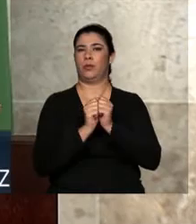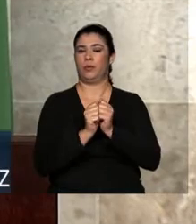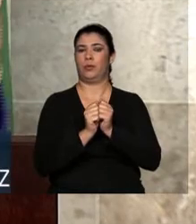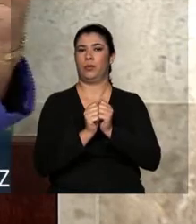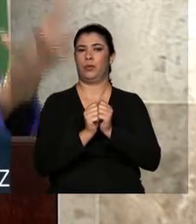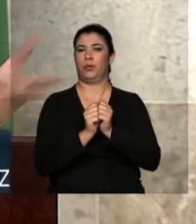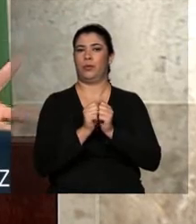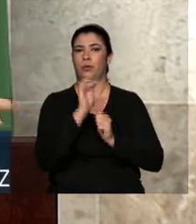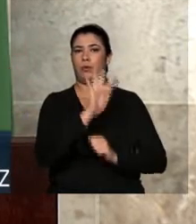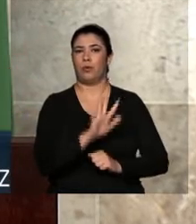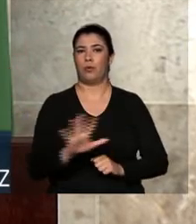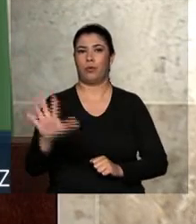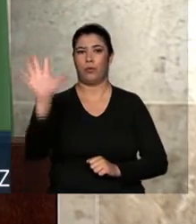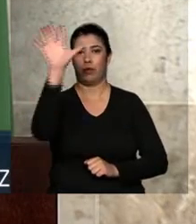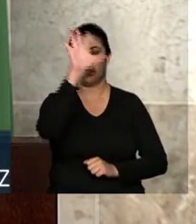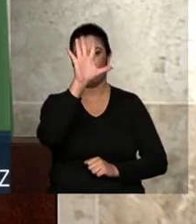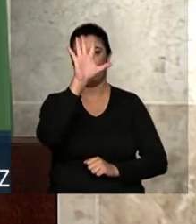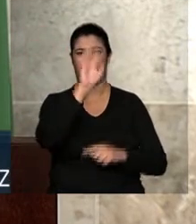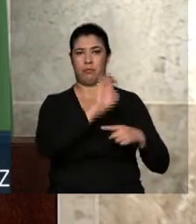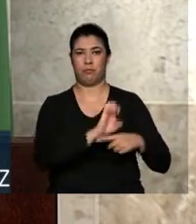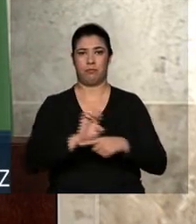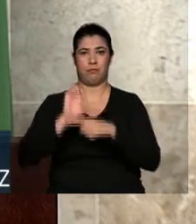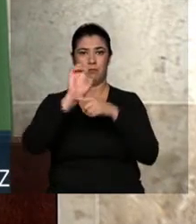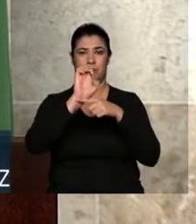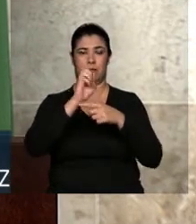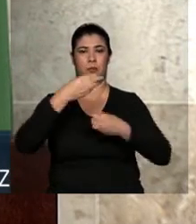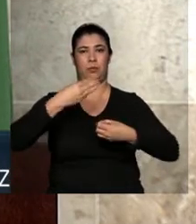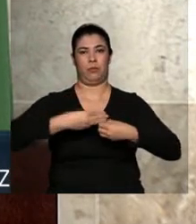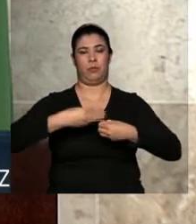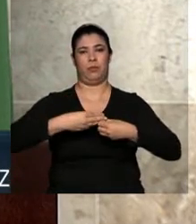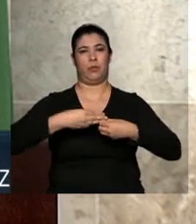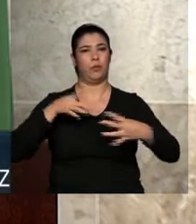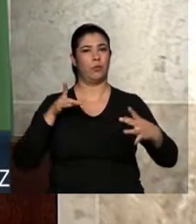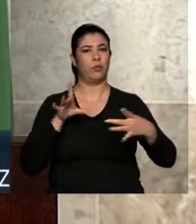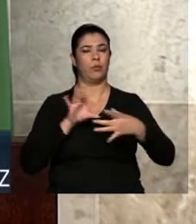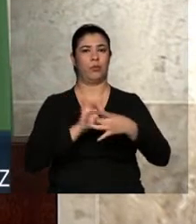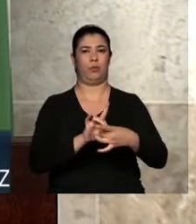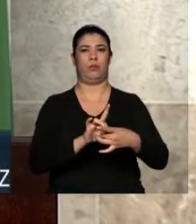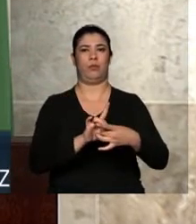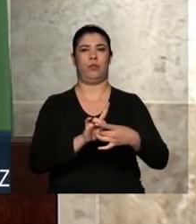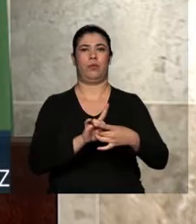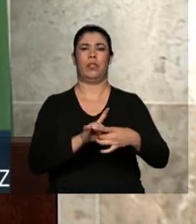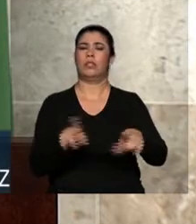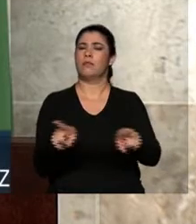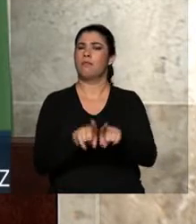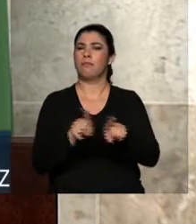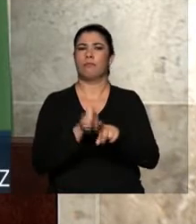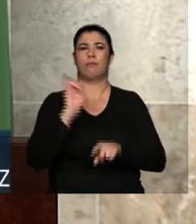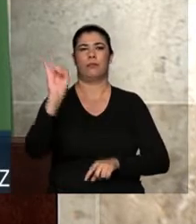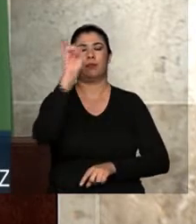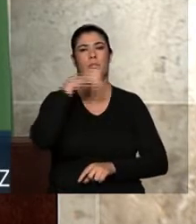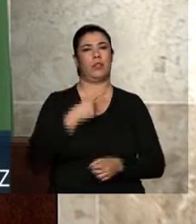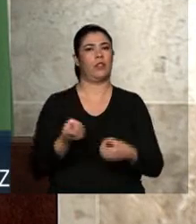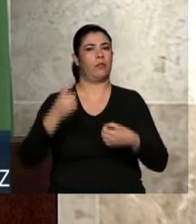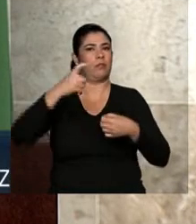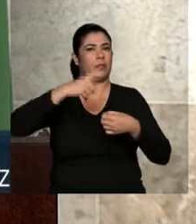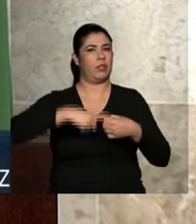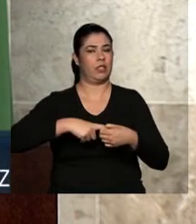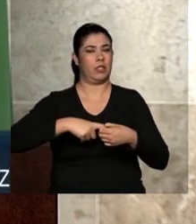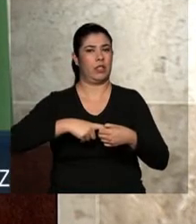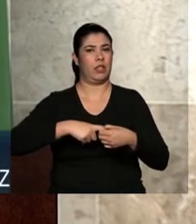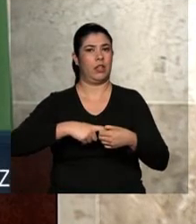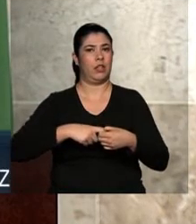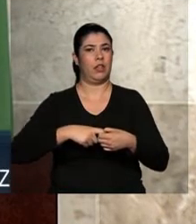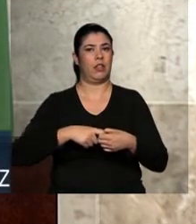e onde houver as municipais, mas também uma parceria fundamental do Sistema S.